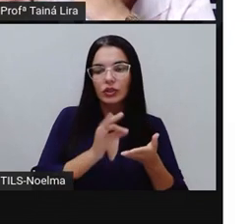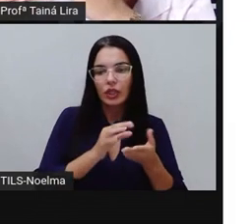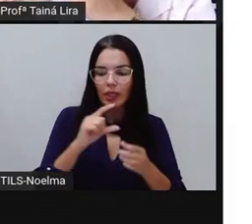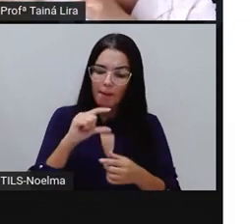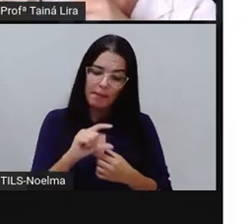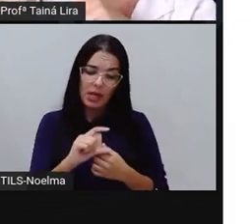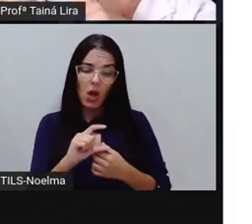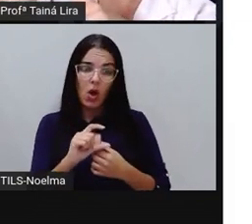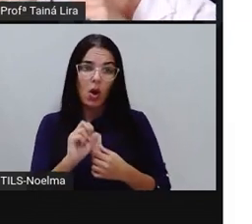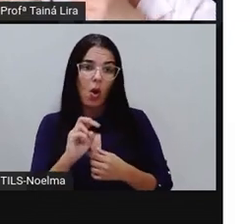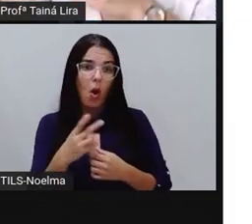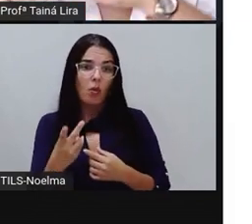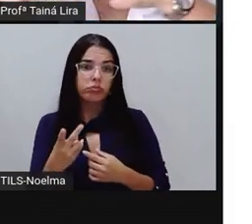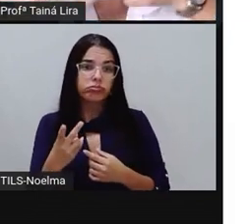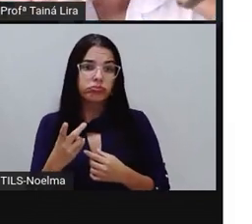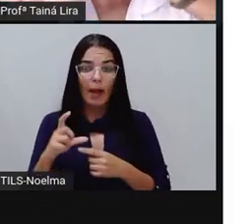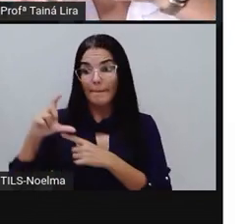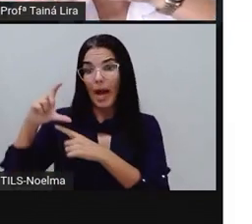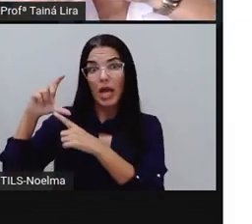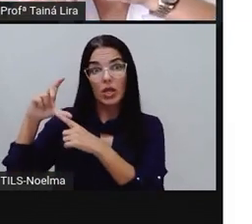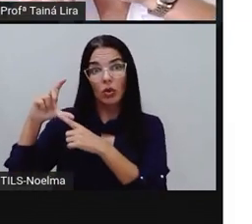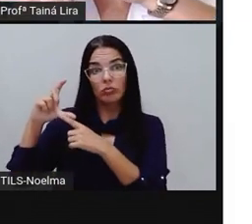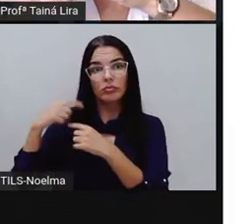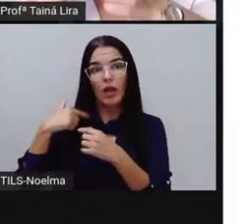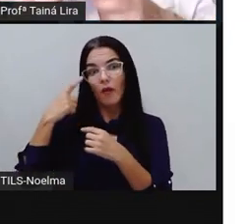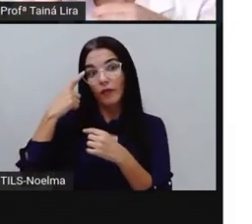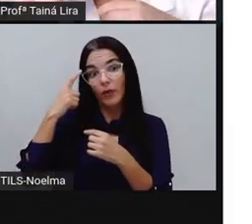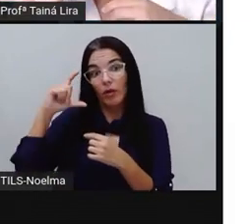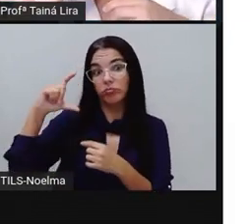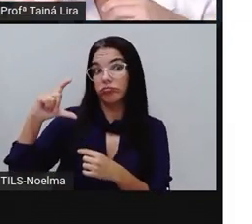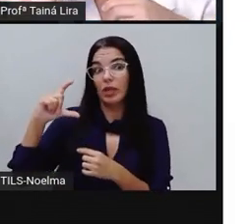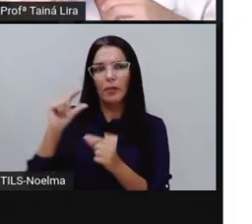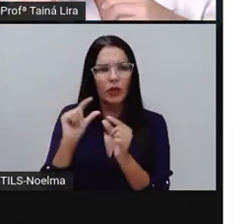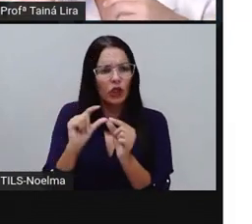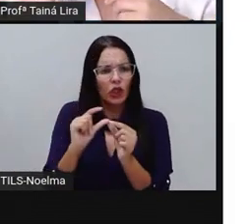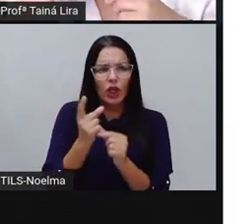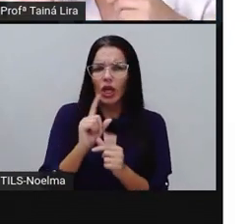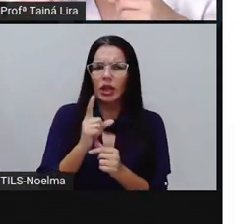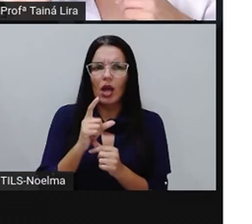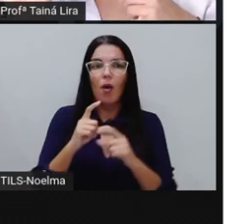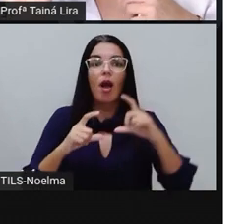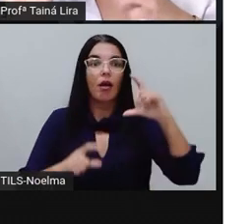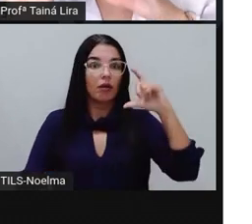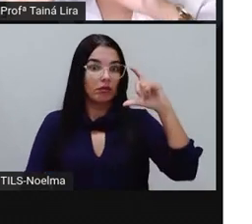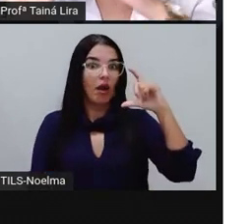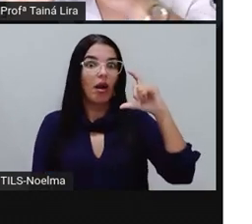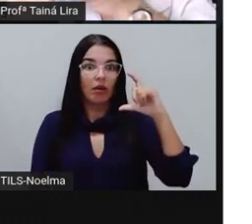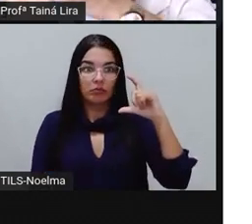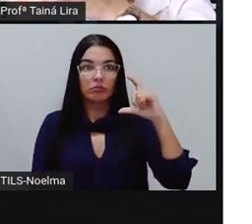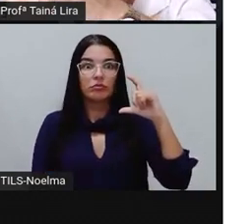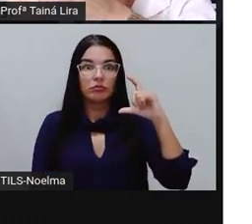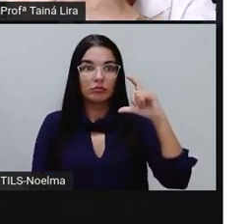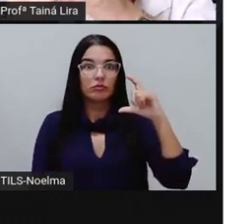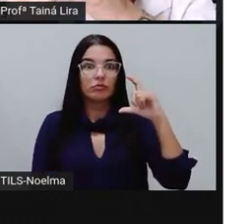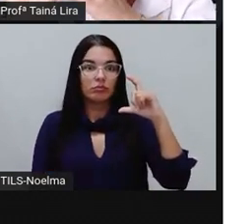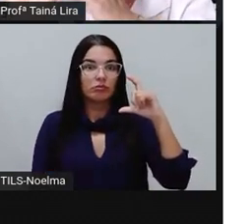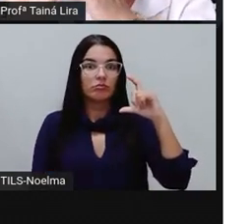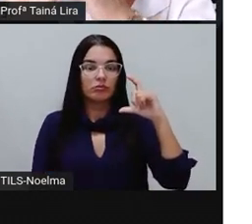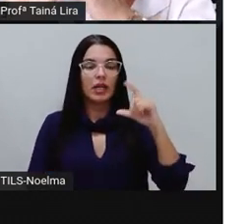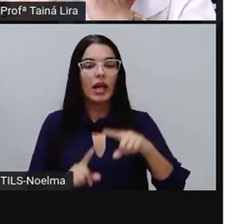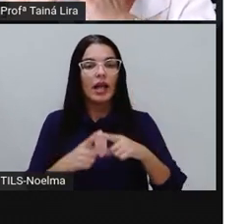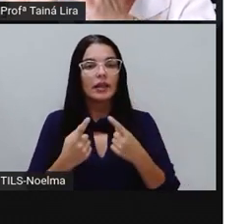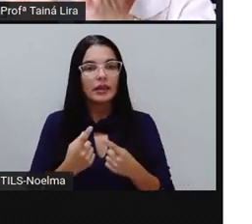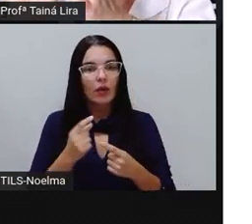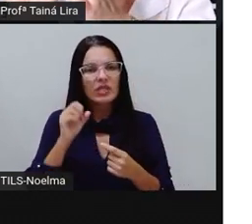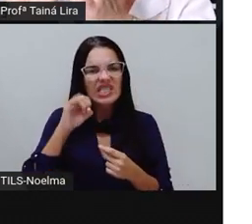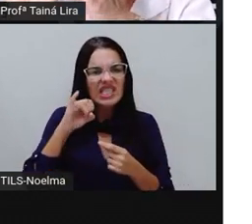xícara menor do que a minha. Observe que a minha xícara não é pequenininha, ó. Ela não é pequenininha, ela é um pouco maior. Ó, então,